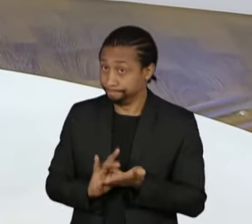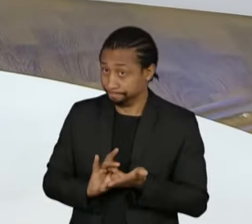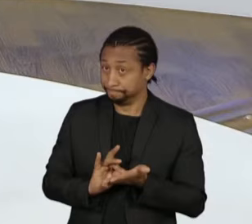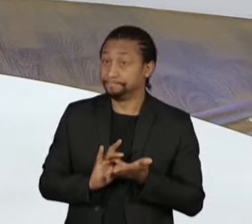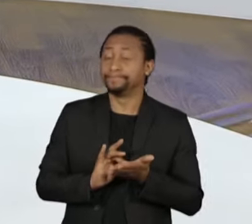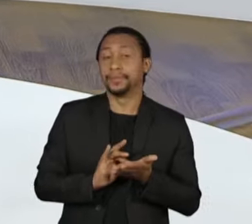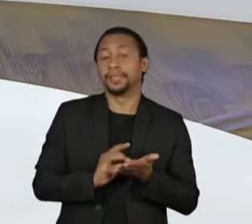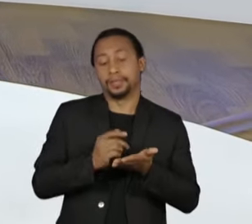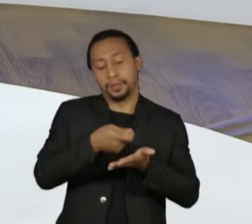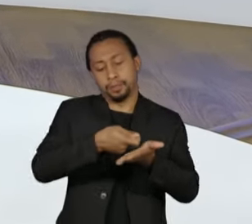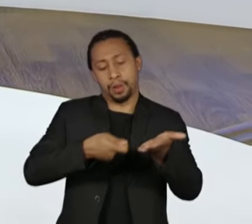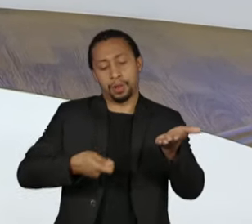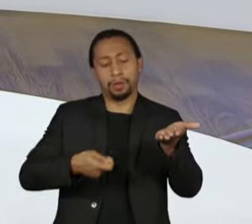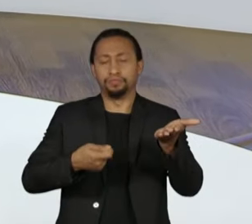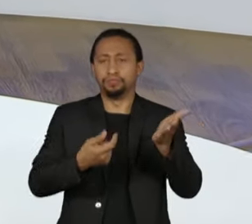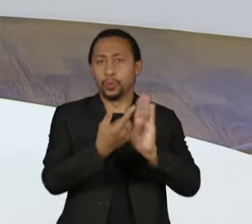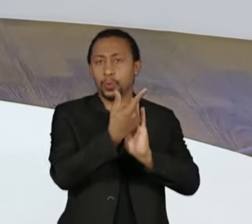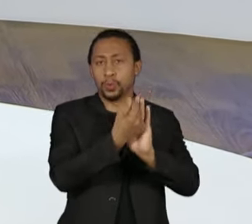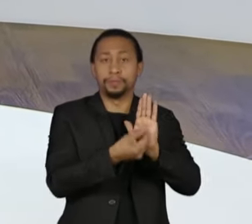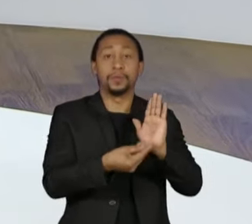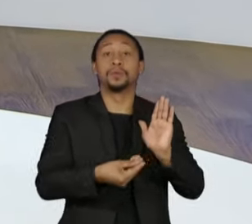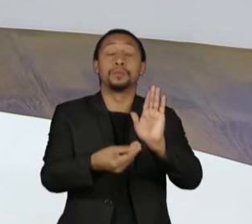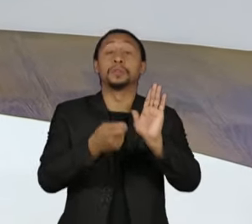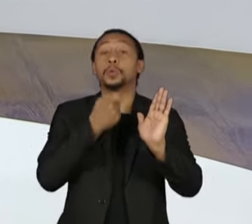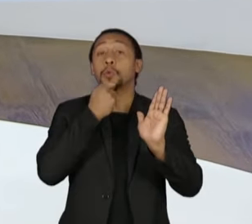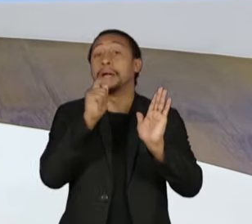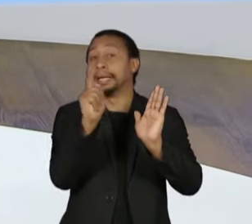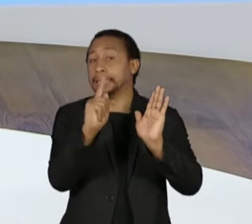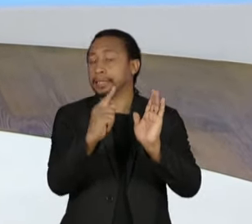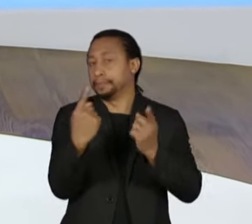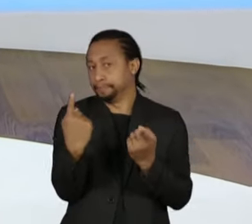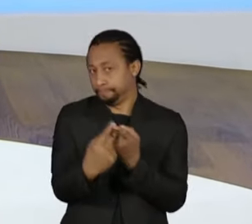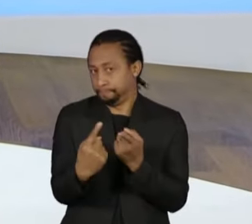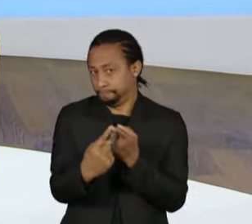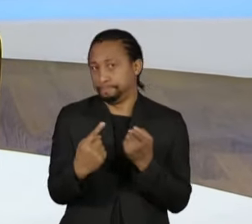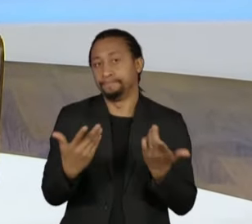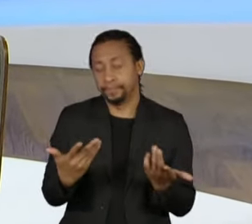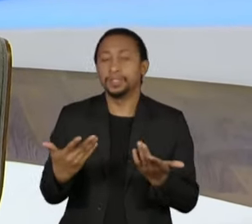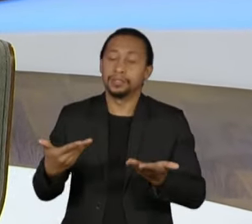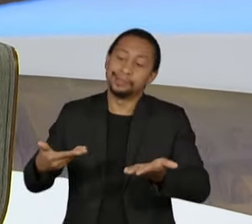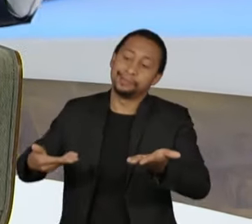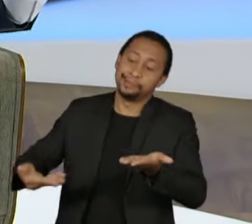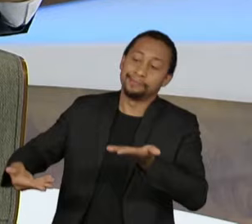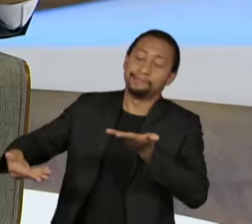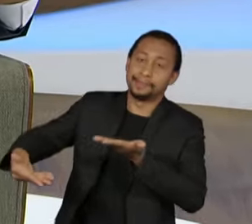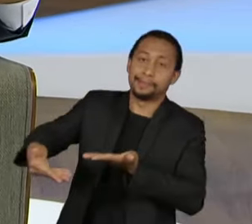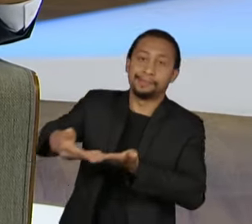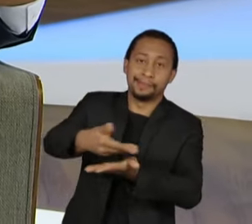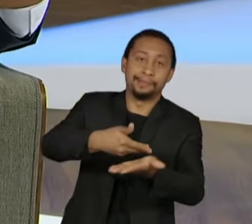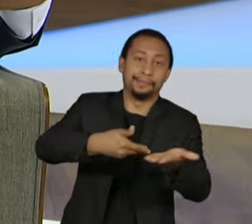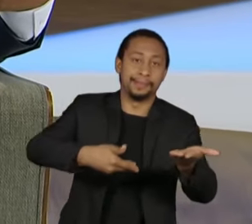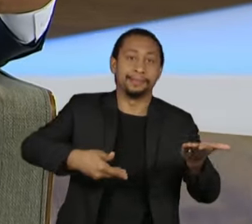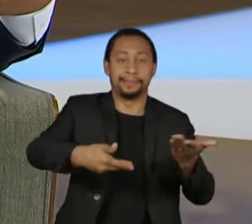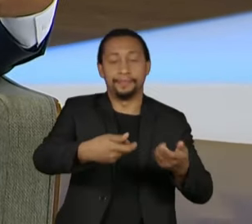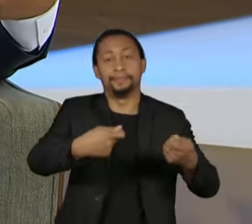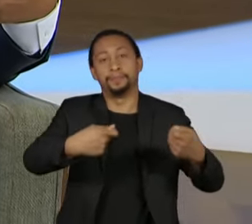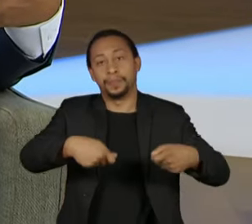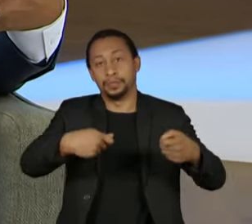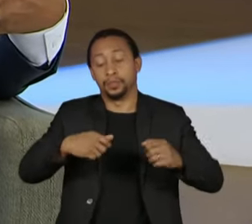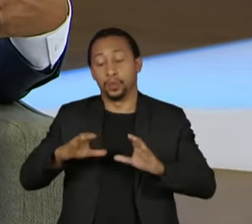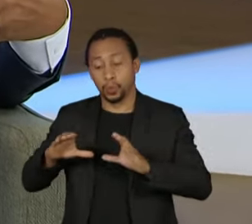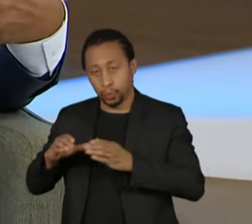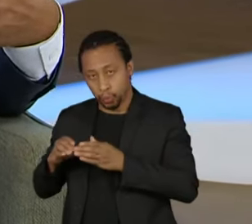a ideia foi de trabalhar um entendimento com as duas casas e a equipe de transição.